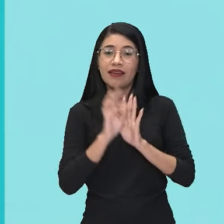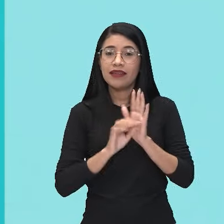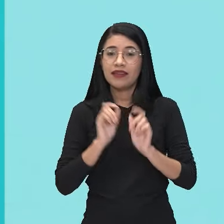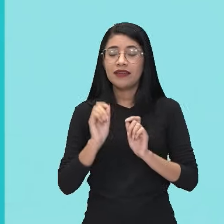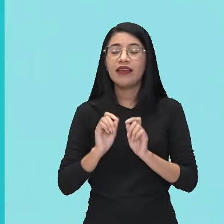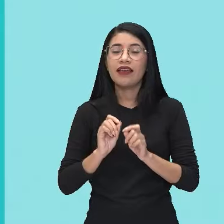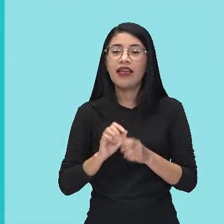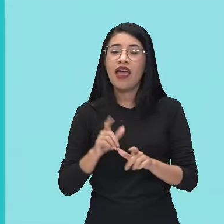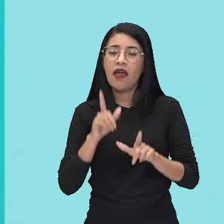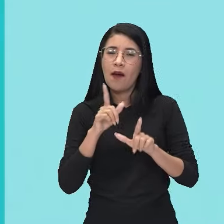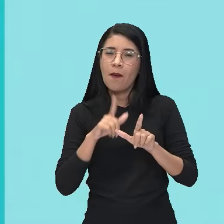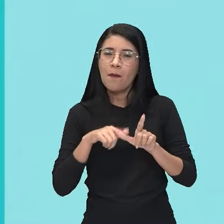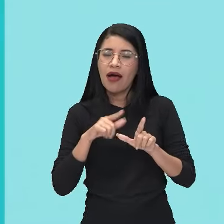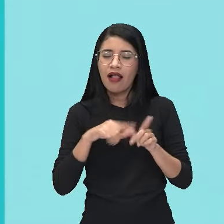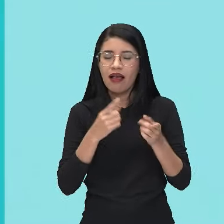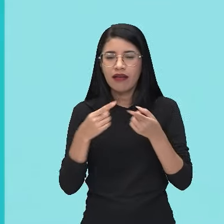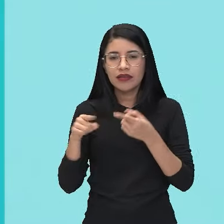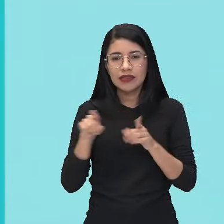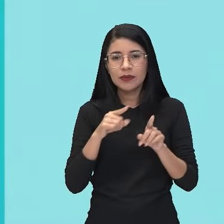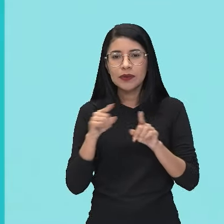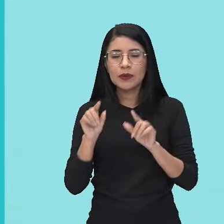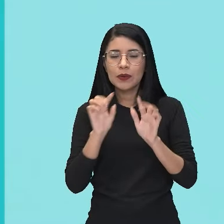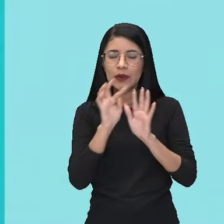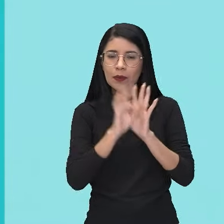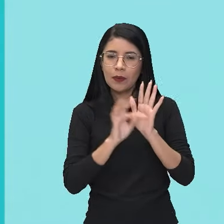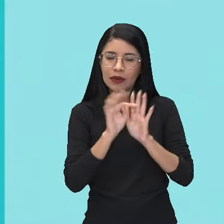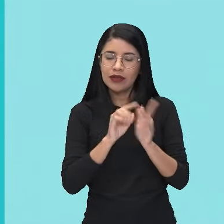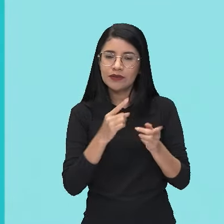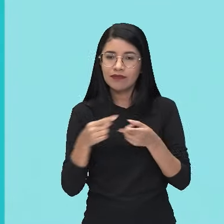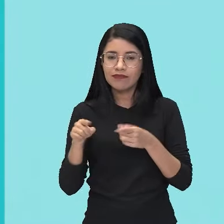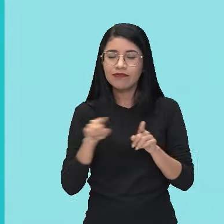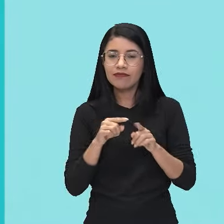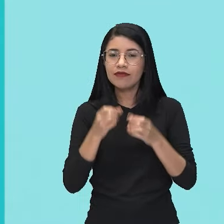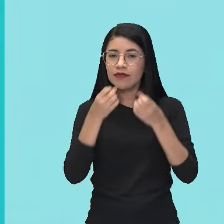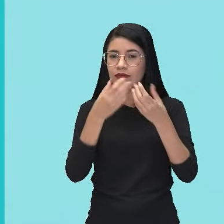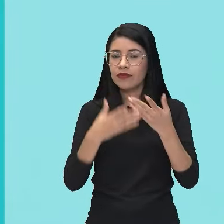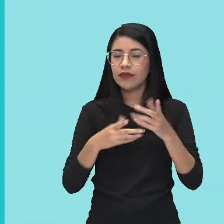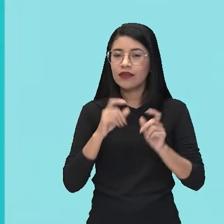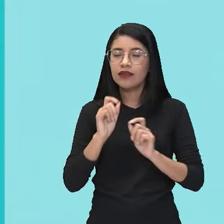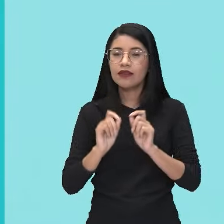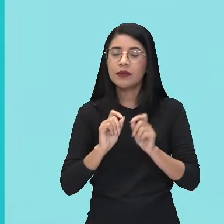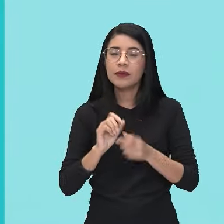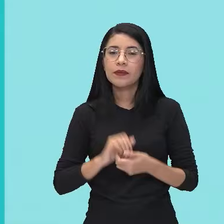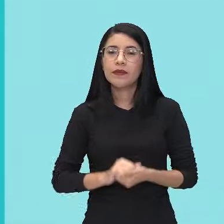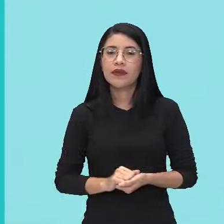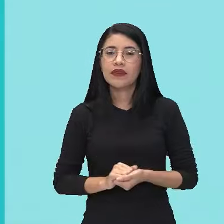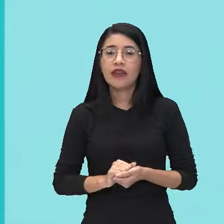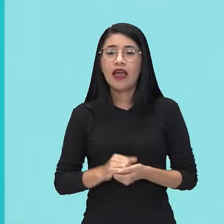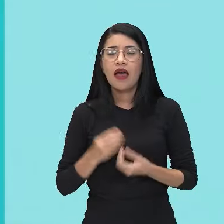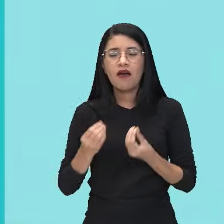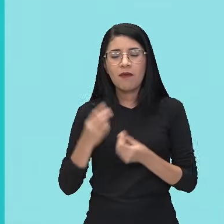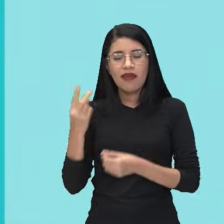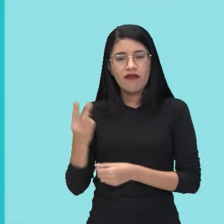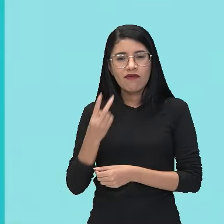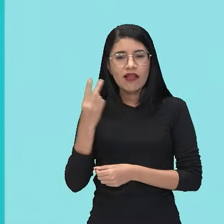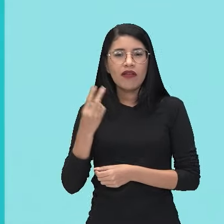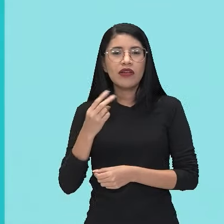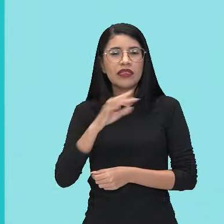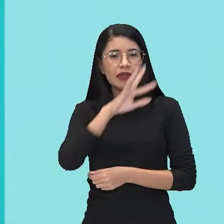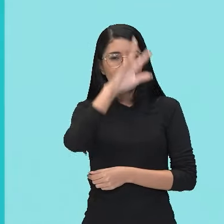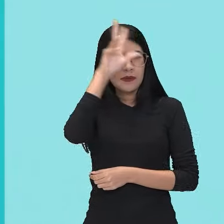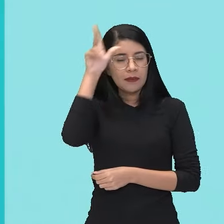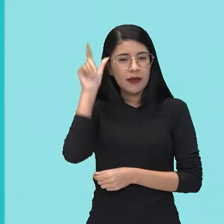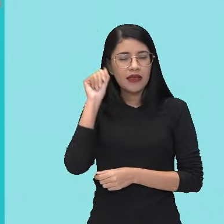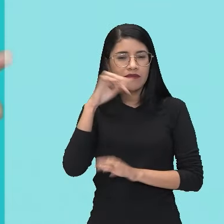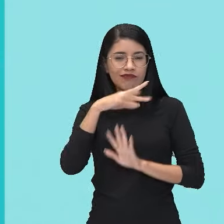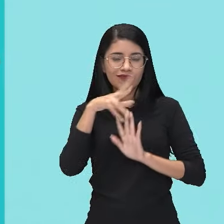Na verdade, é a declamação de uma letra de uma música, né? Dizendo aí dessa valorização da nossa Amazônia,